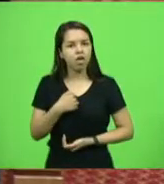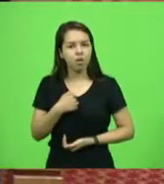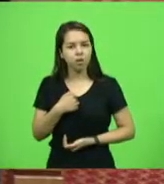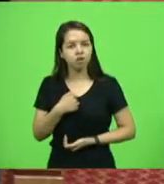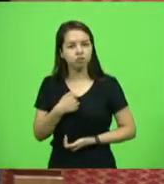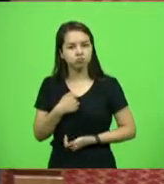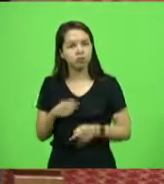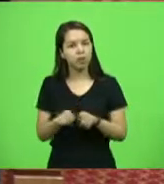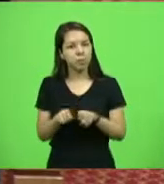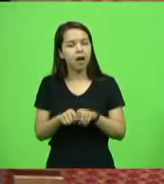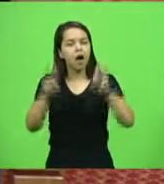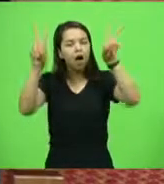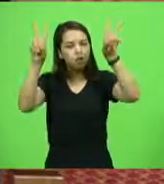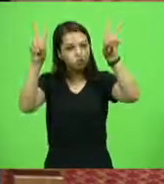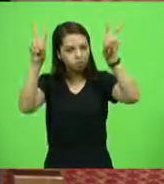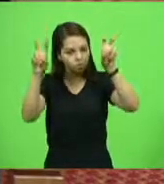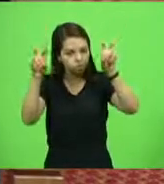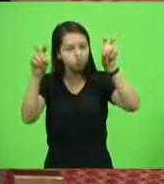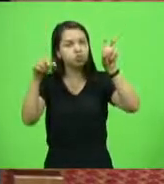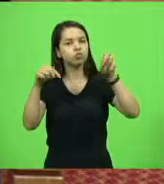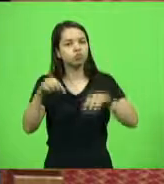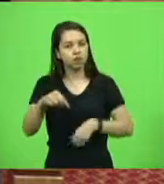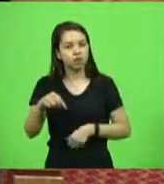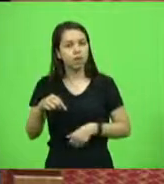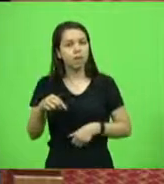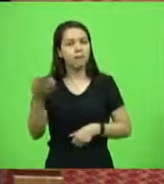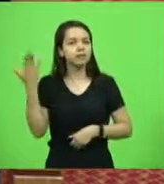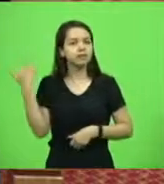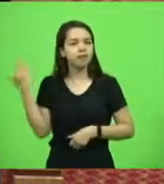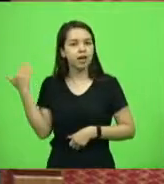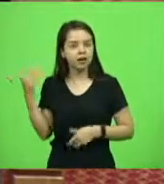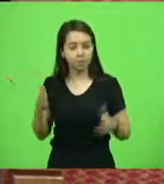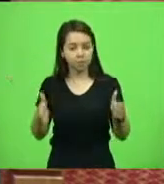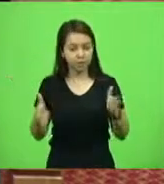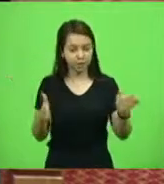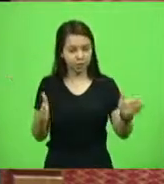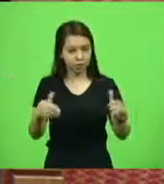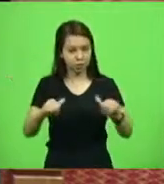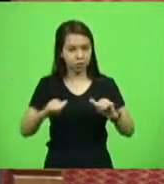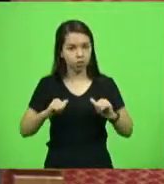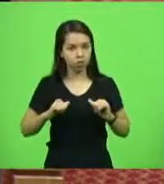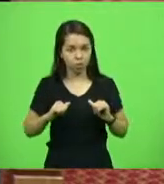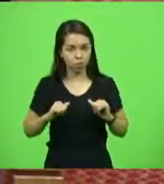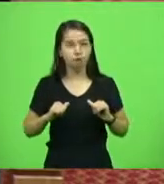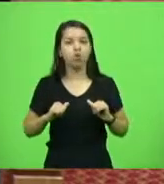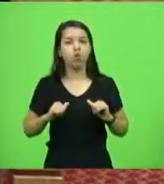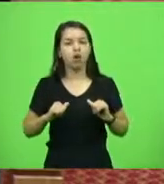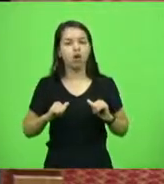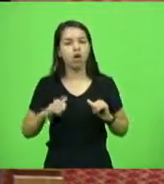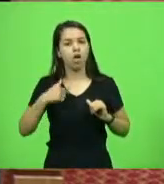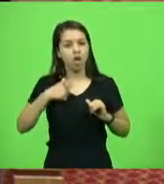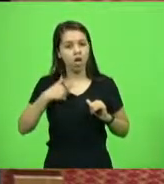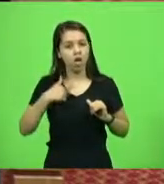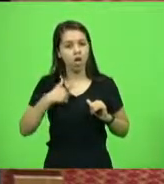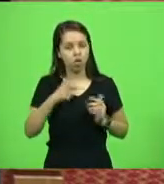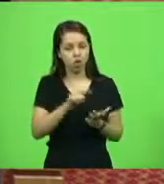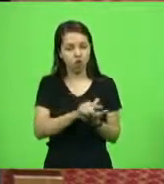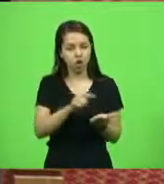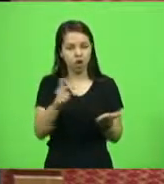que durante o nosso período de recesso, eu fazendo leitura de jornais,